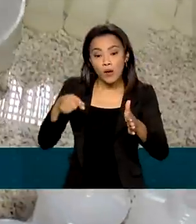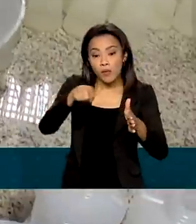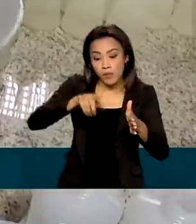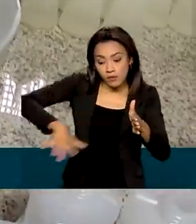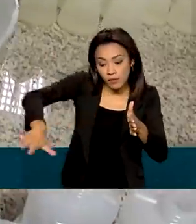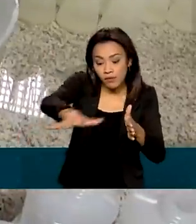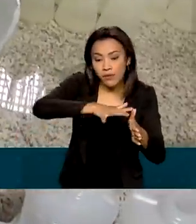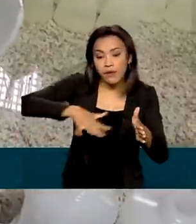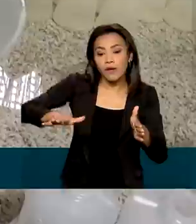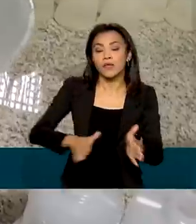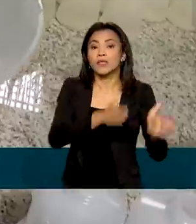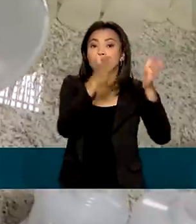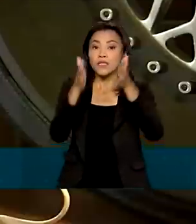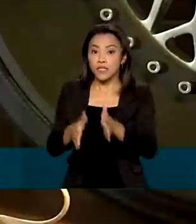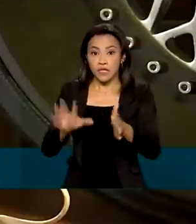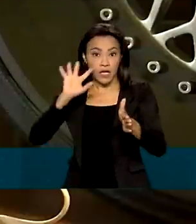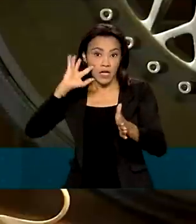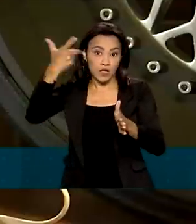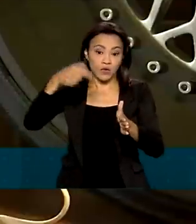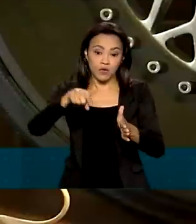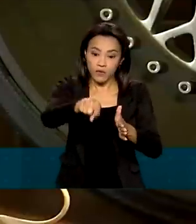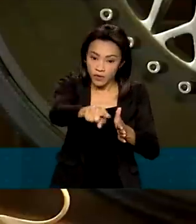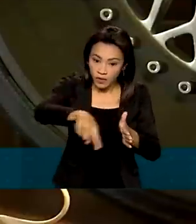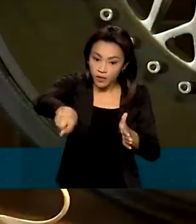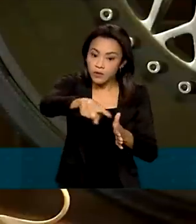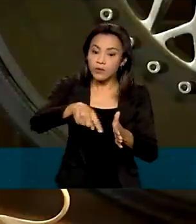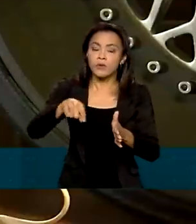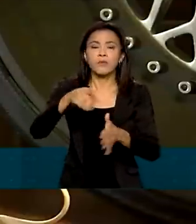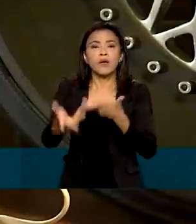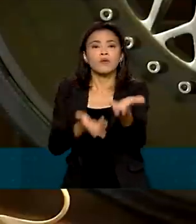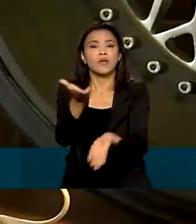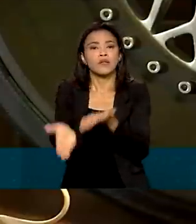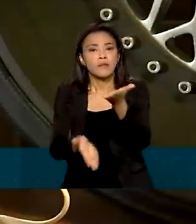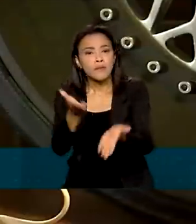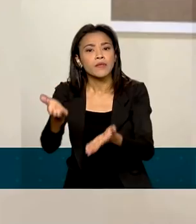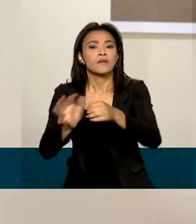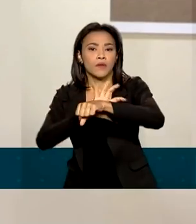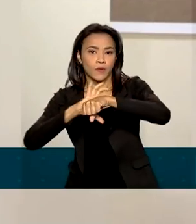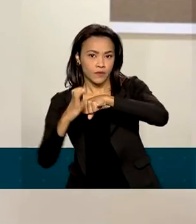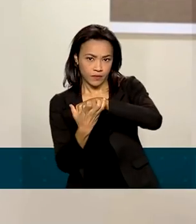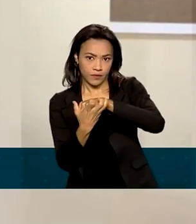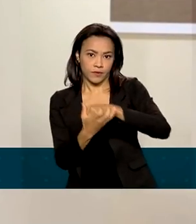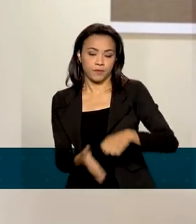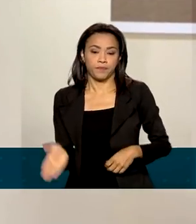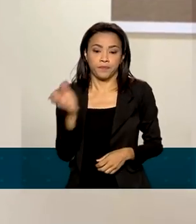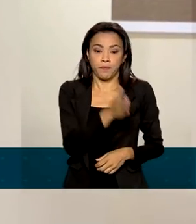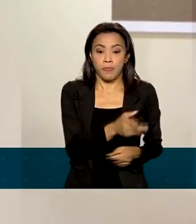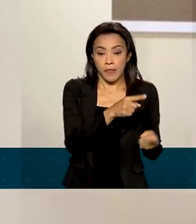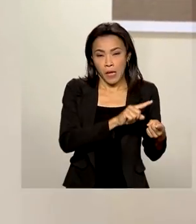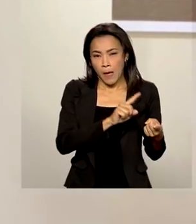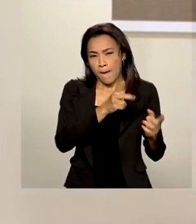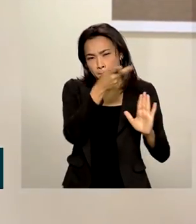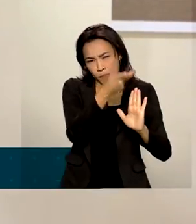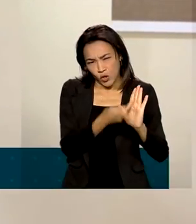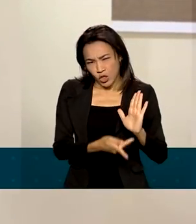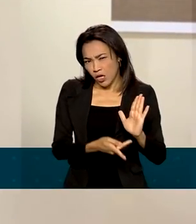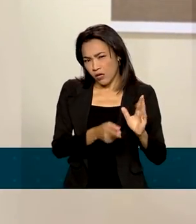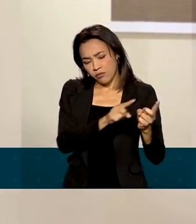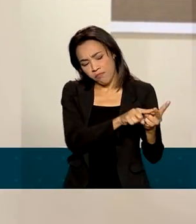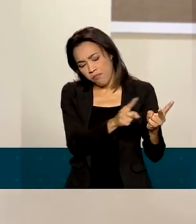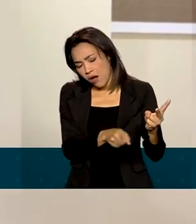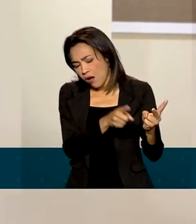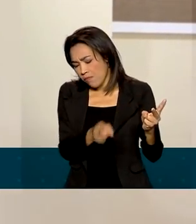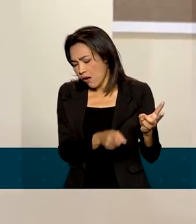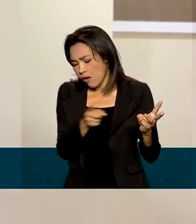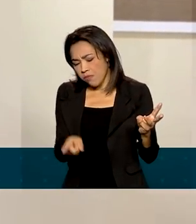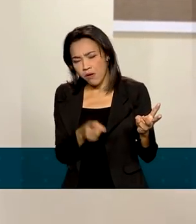até soluções de ponta voltadas para o tratamento da Covid. São projetos que vão desde desenvolvimento de